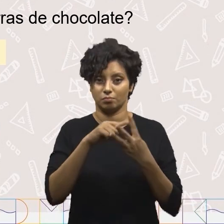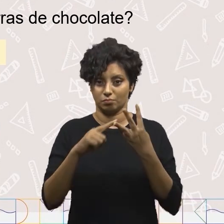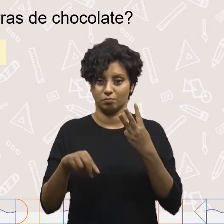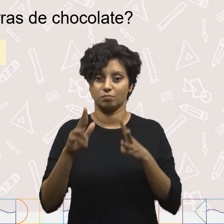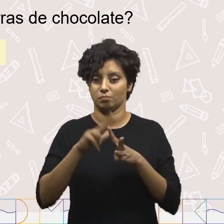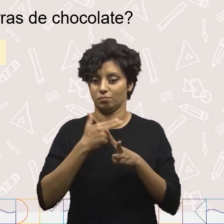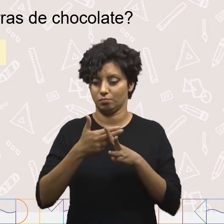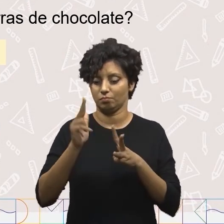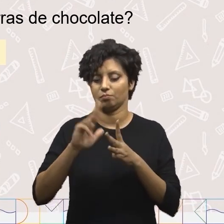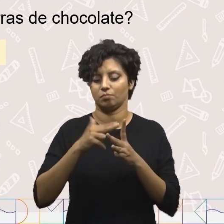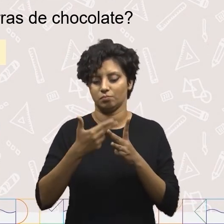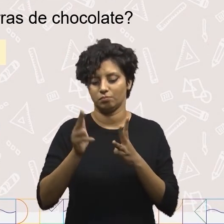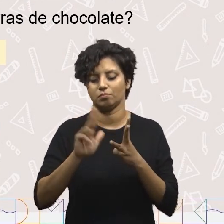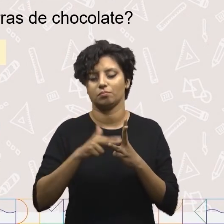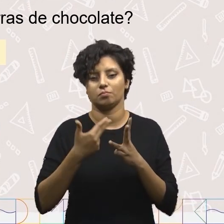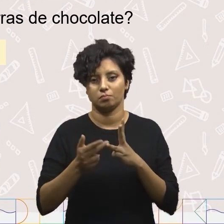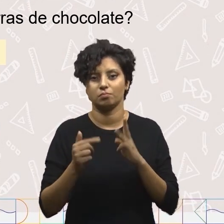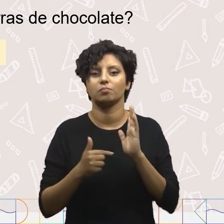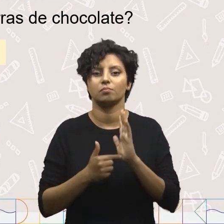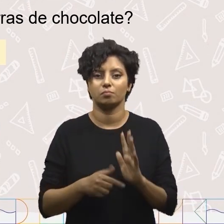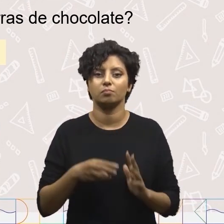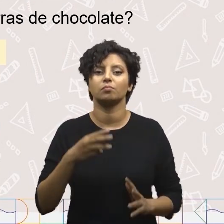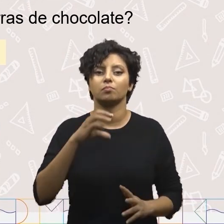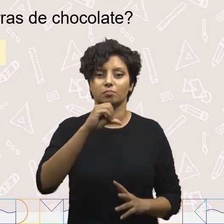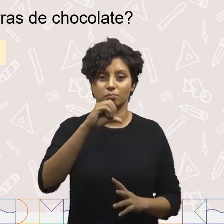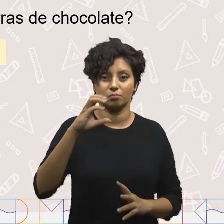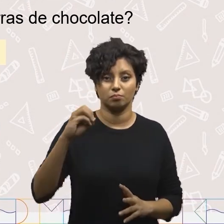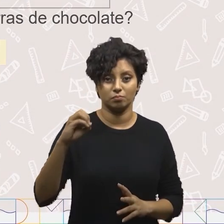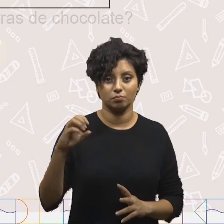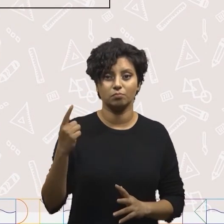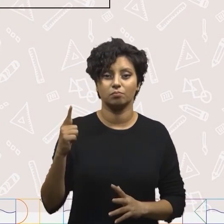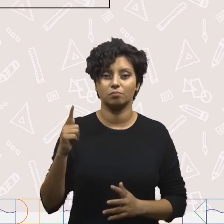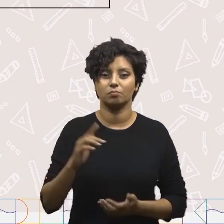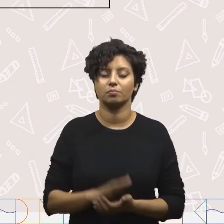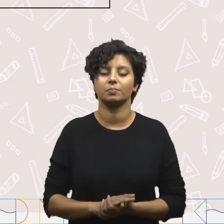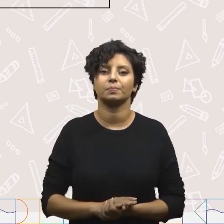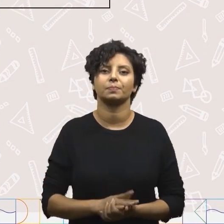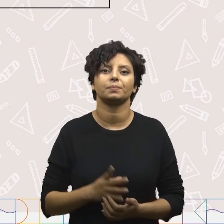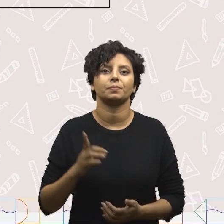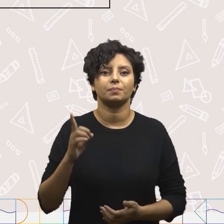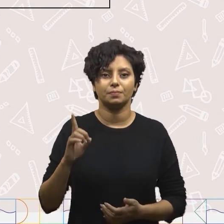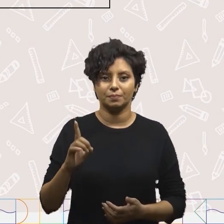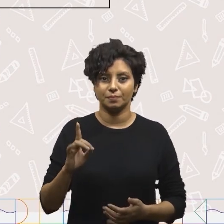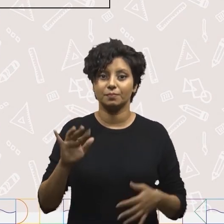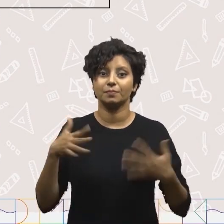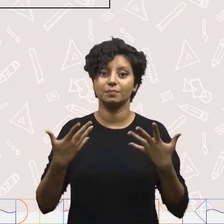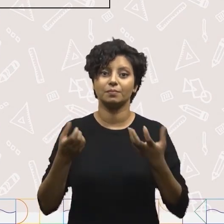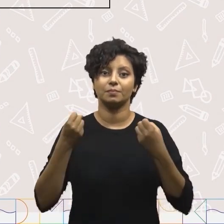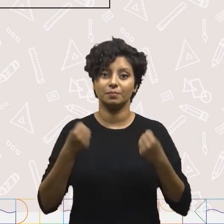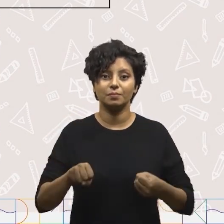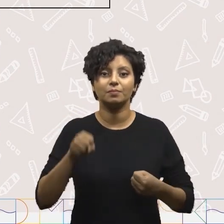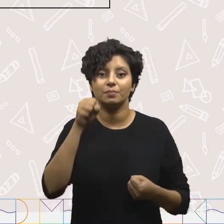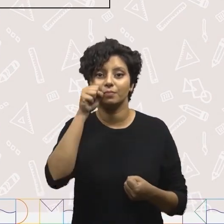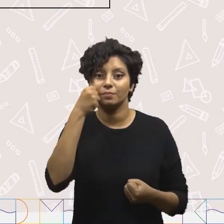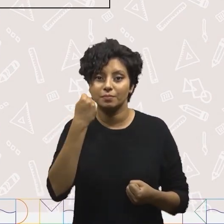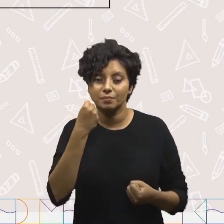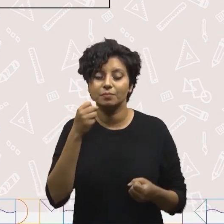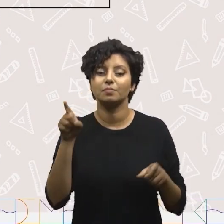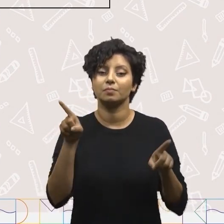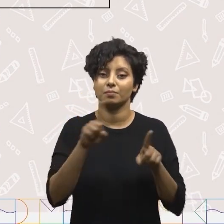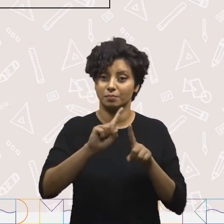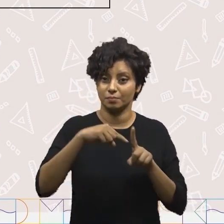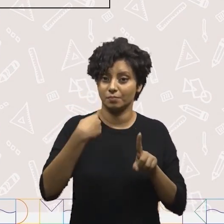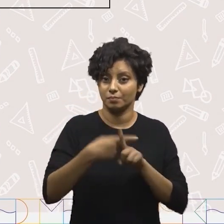barras de chocolate equivale a novecentos gramas. Letra D. Quanto pesa o pão